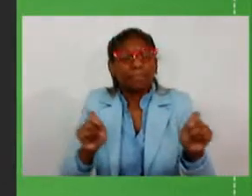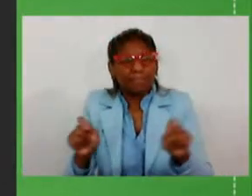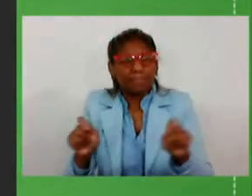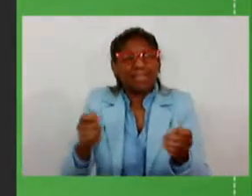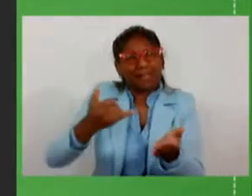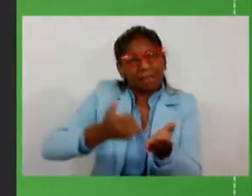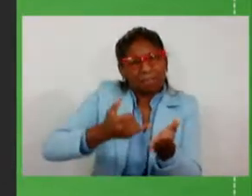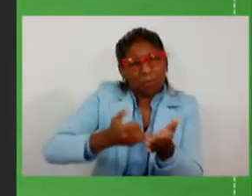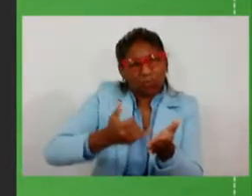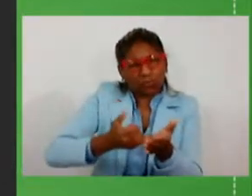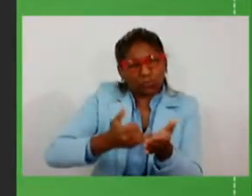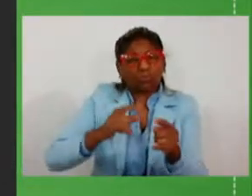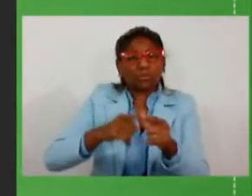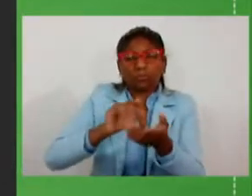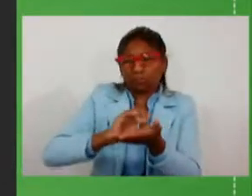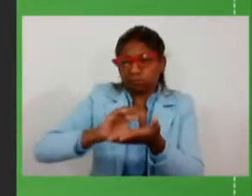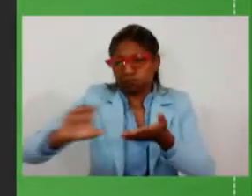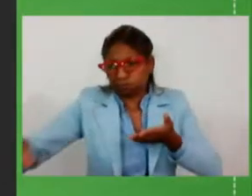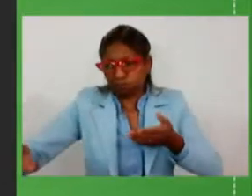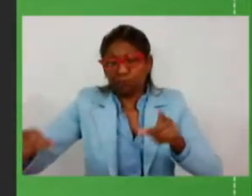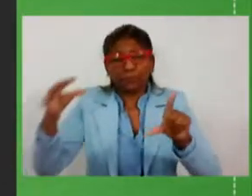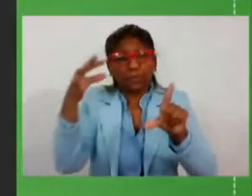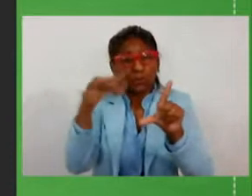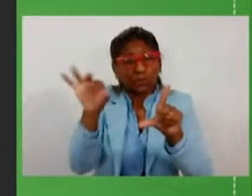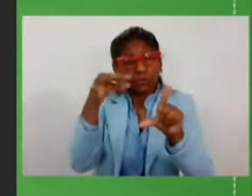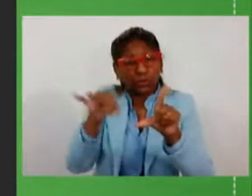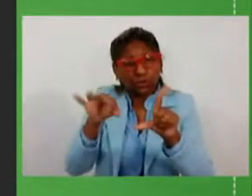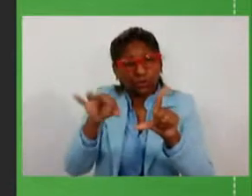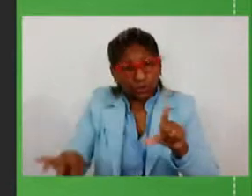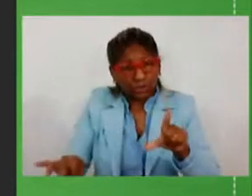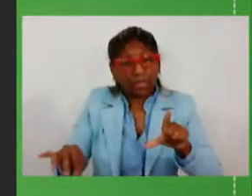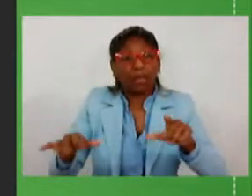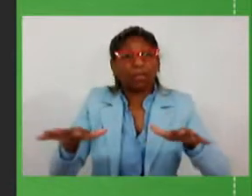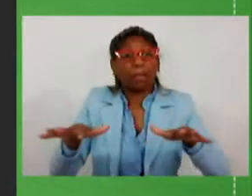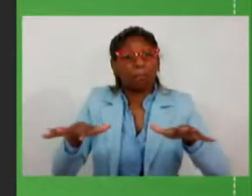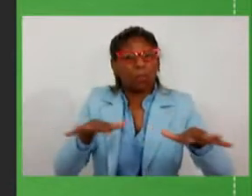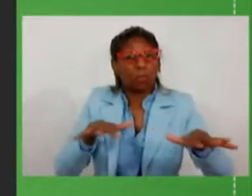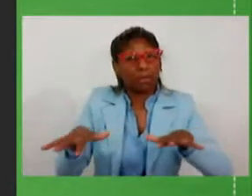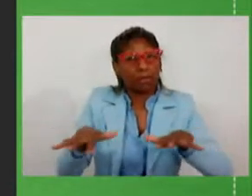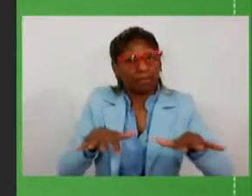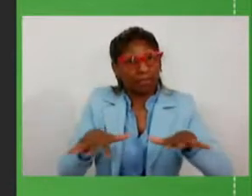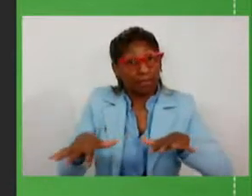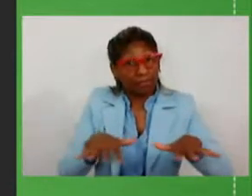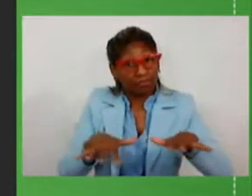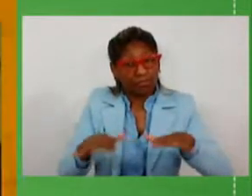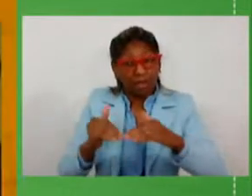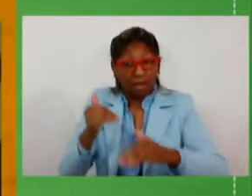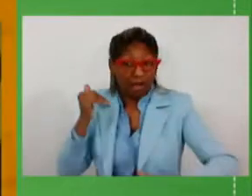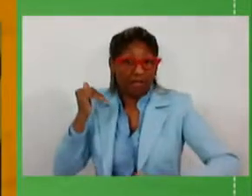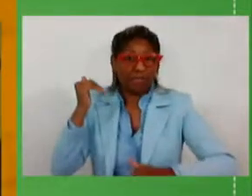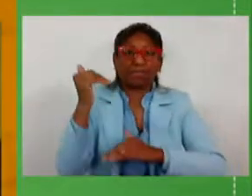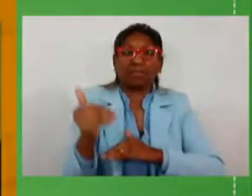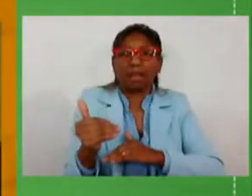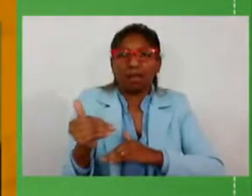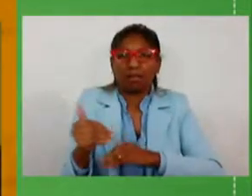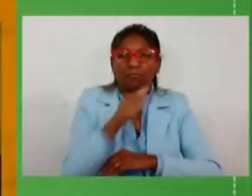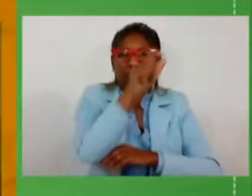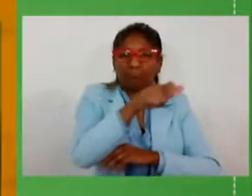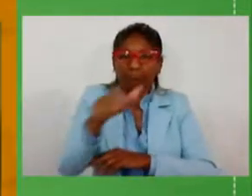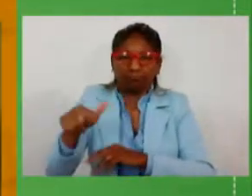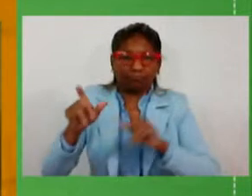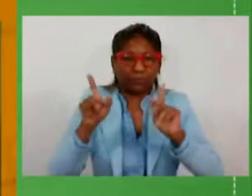investimento na logística, na mobilidade, avançar para as pessoas e nós